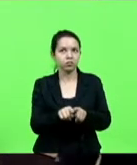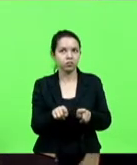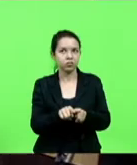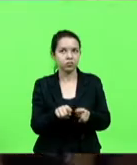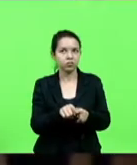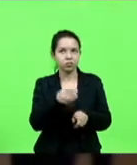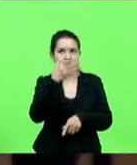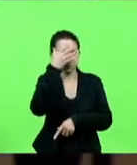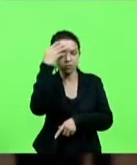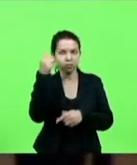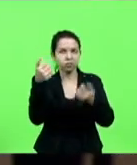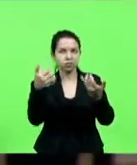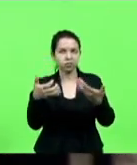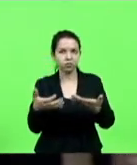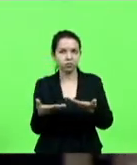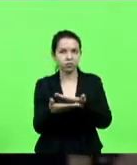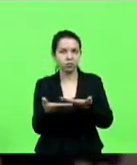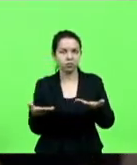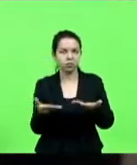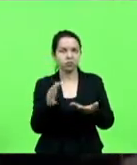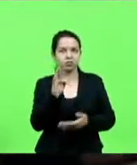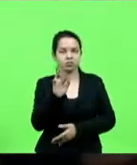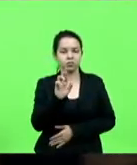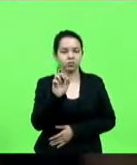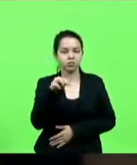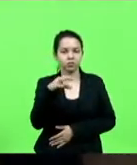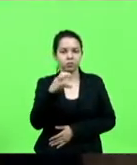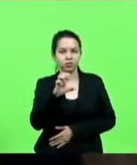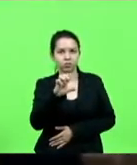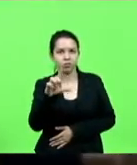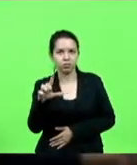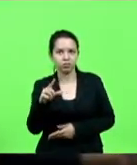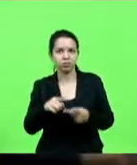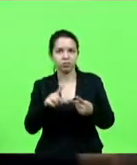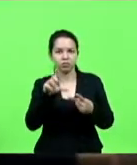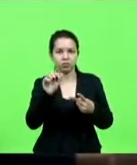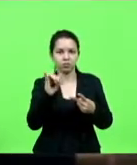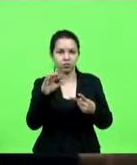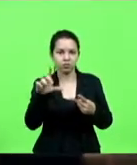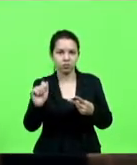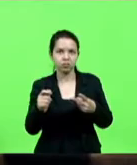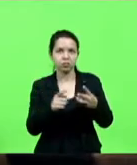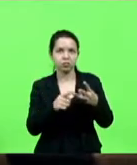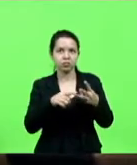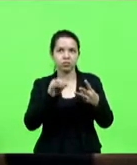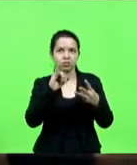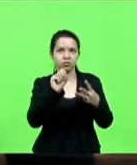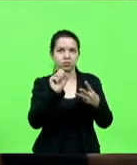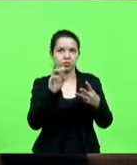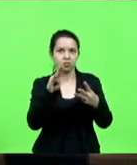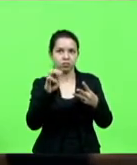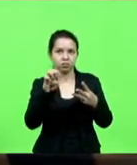a Franciele Souza, a Laila Francesqueto e a Isabela Rocha Milene Torres.